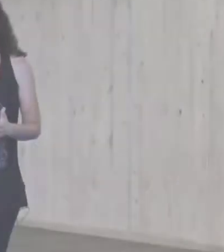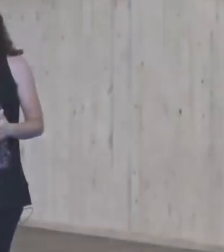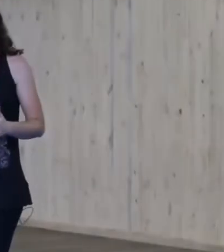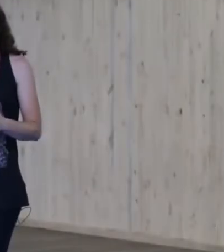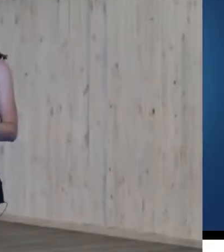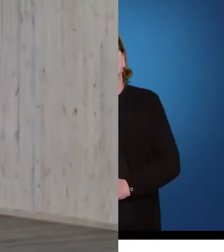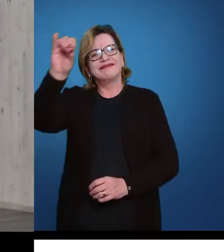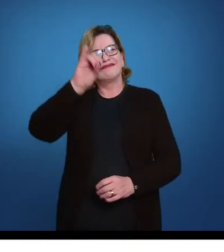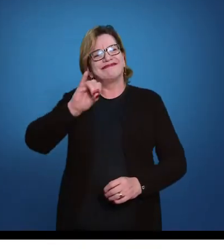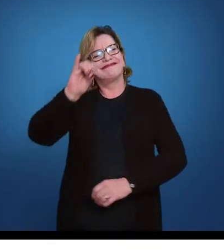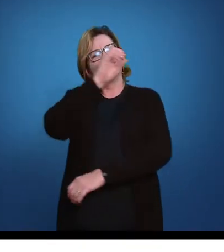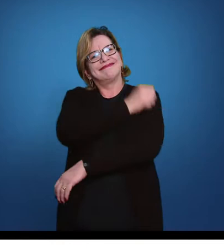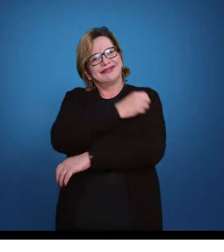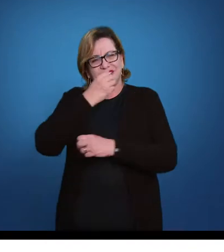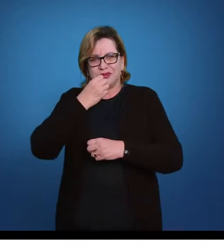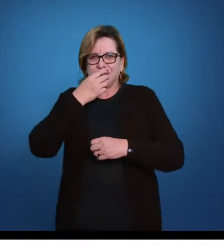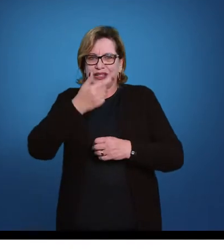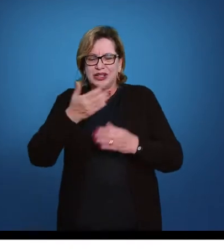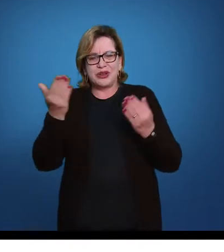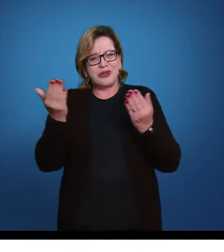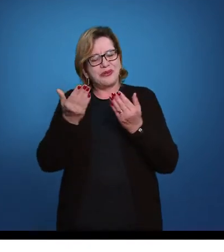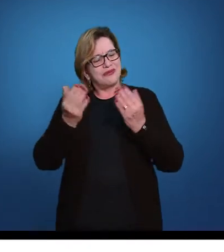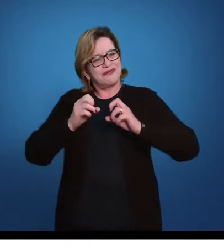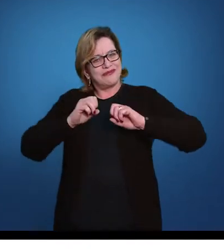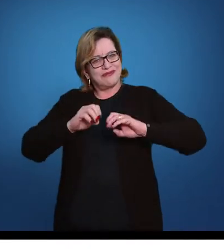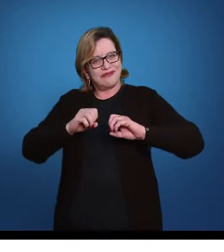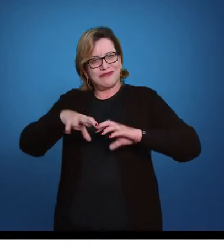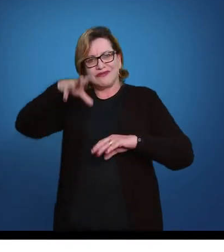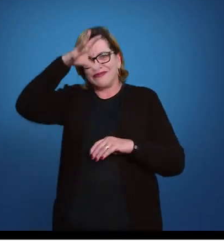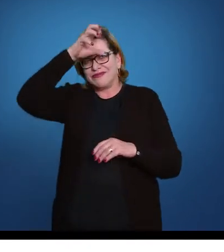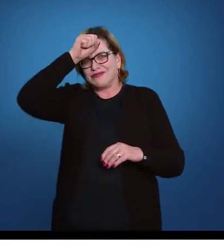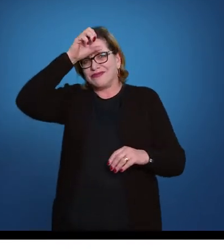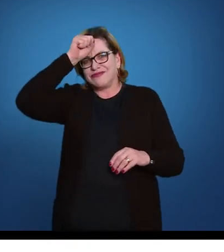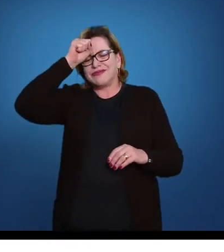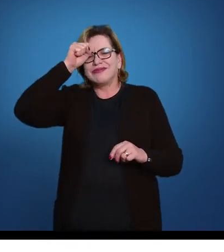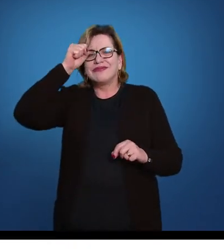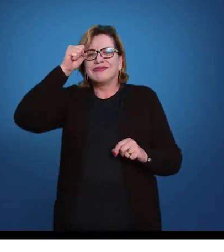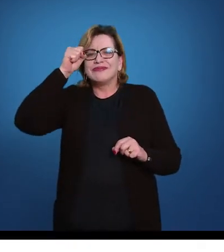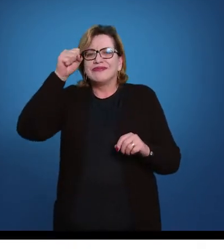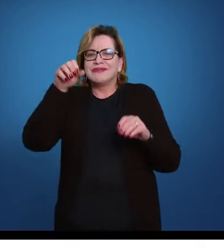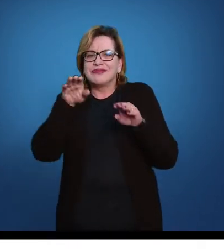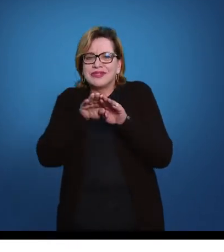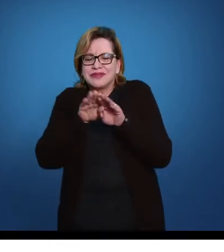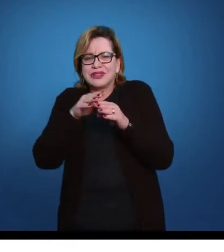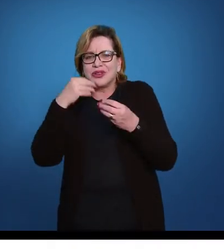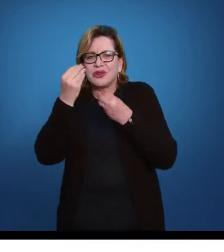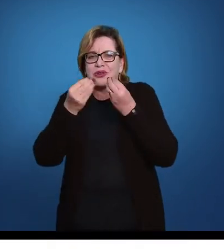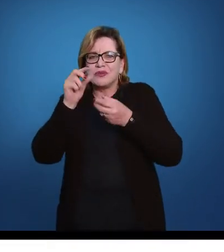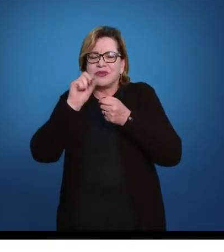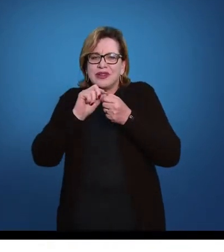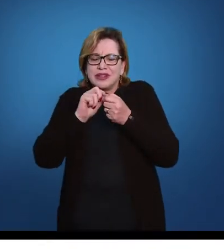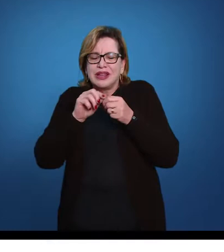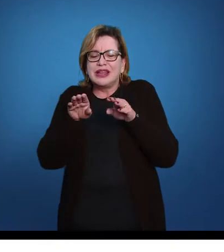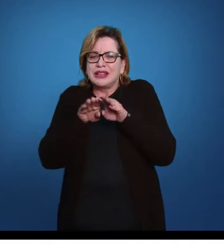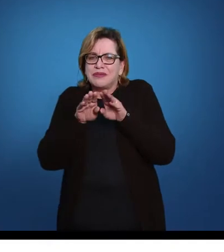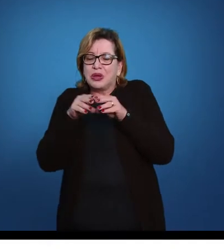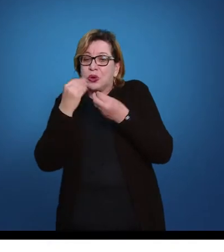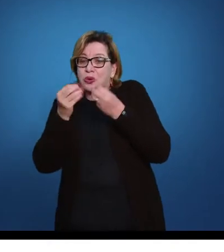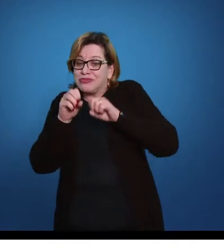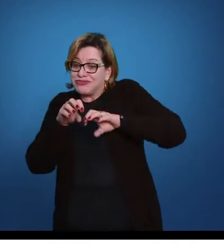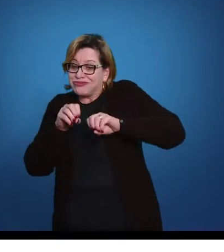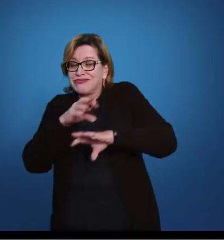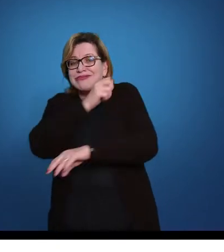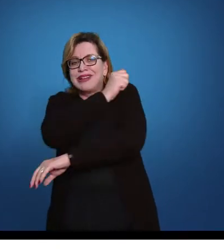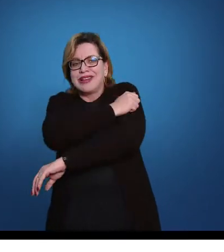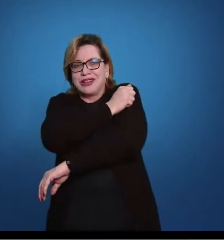Olá alunos, tudo bem? Na aula de hoje nós vamos aprender a realizar e principalmente a ensinar os nossos alunos